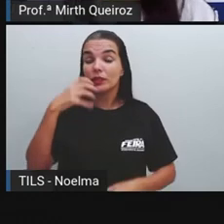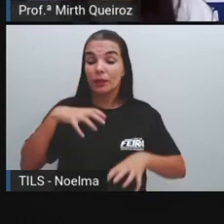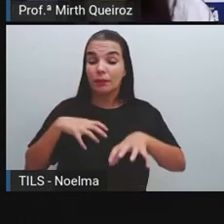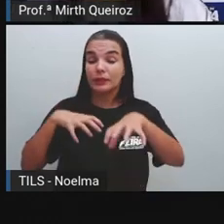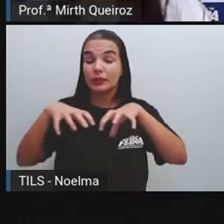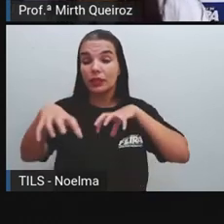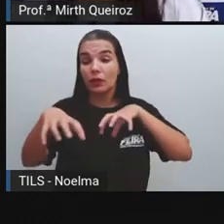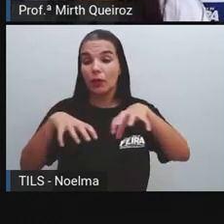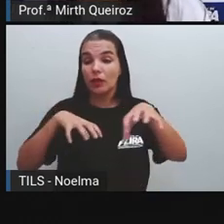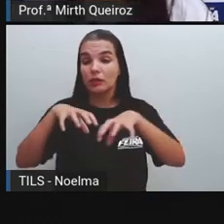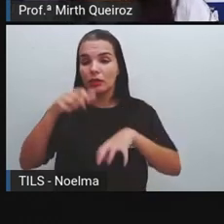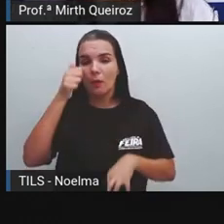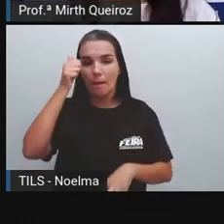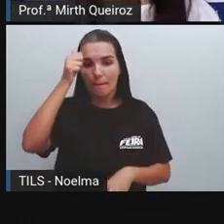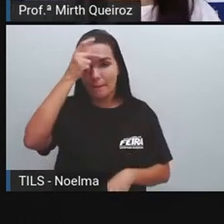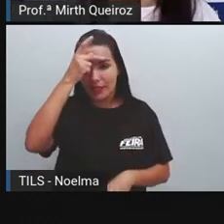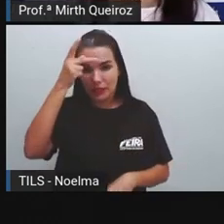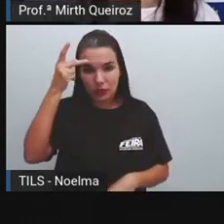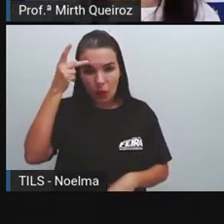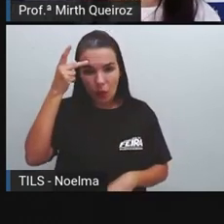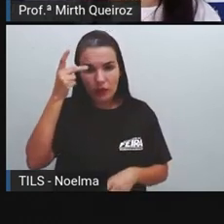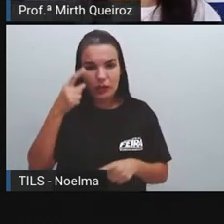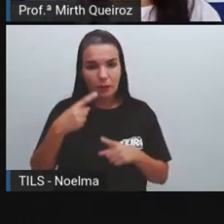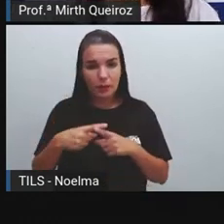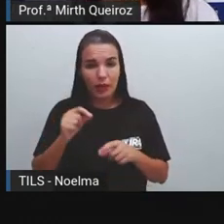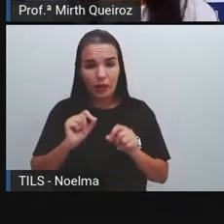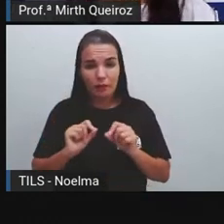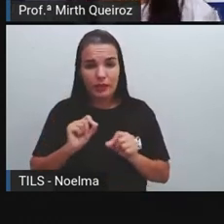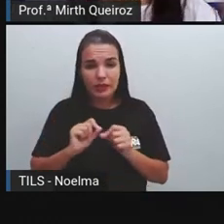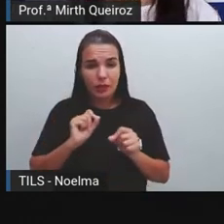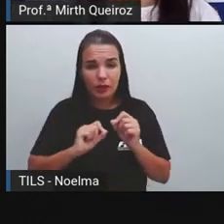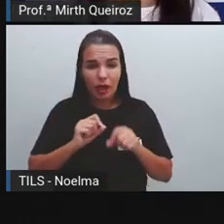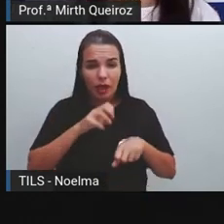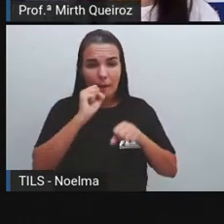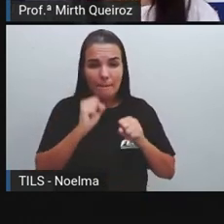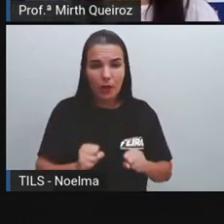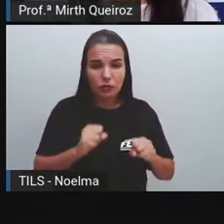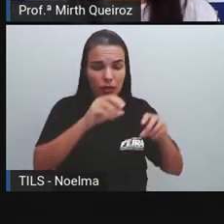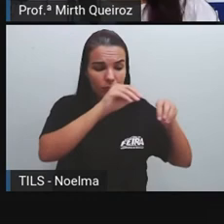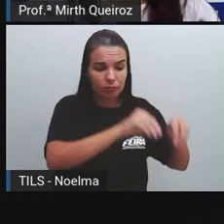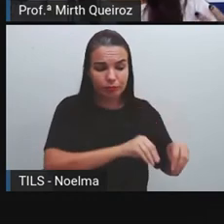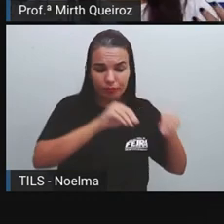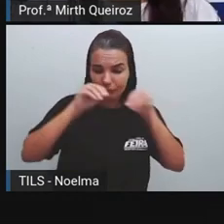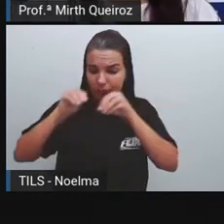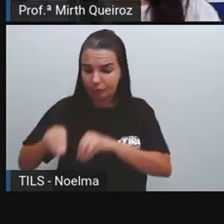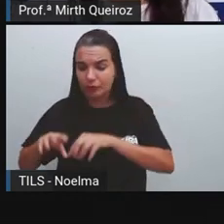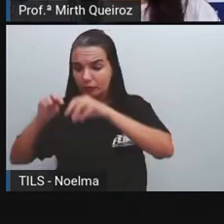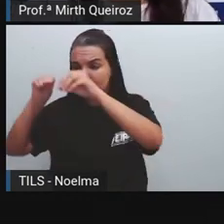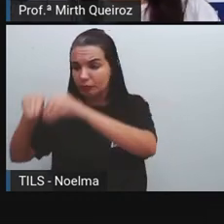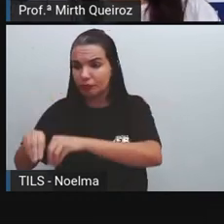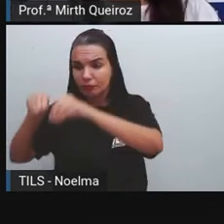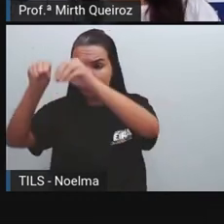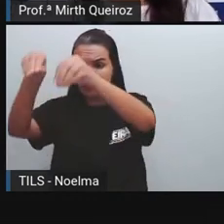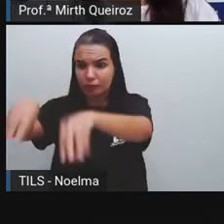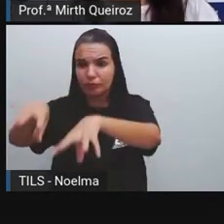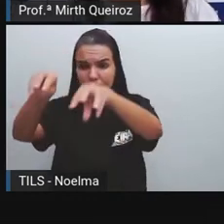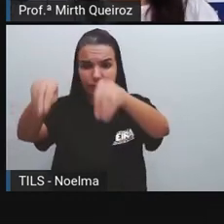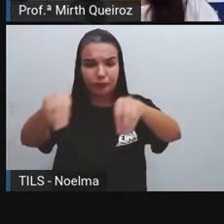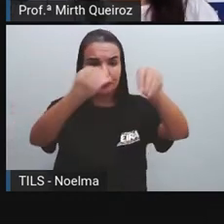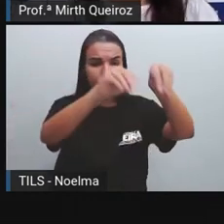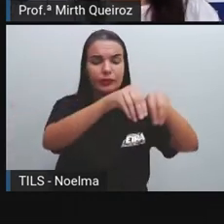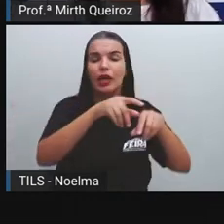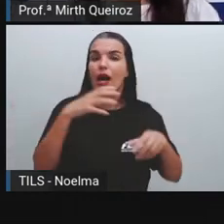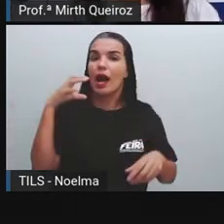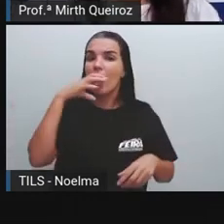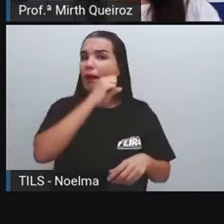eles, a gente pode ir de um lugar para o outro, levar objetos, levar animais de forma mais rápida,